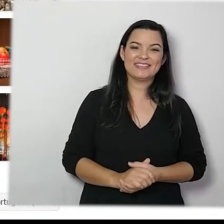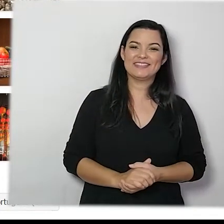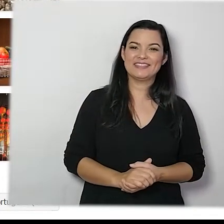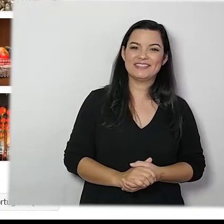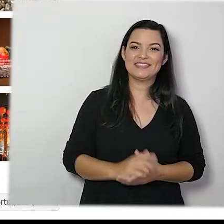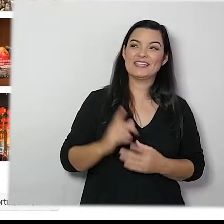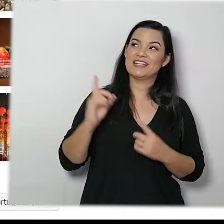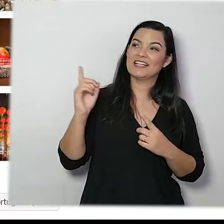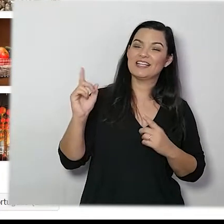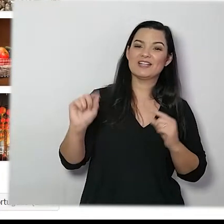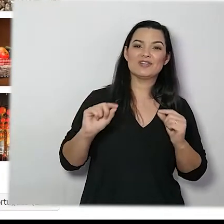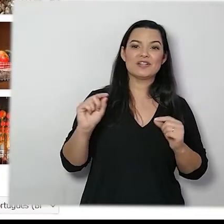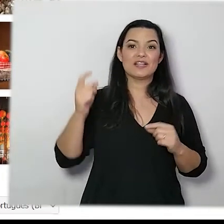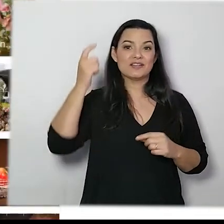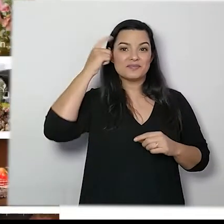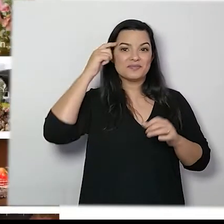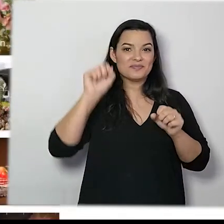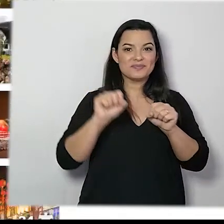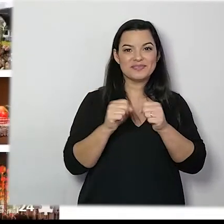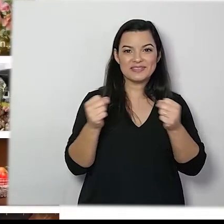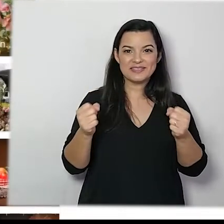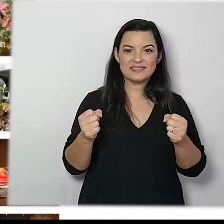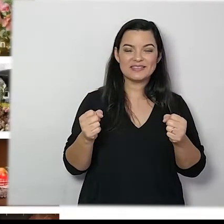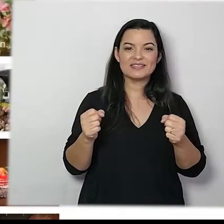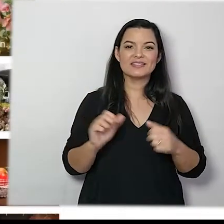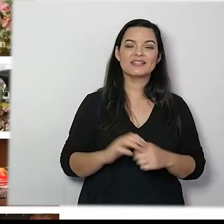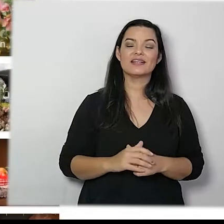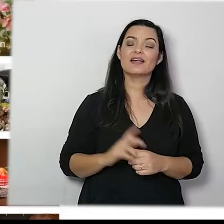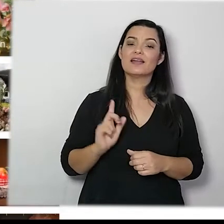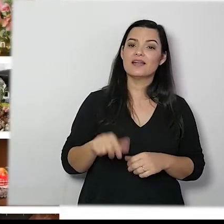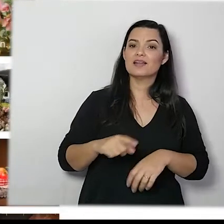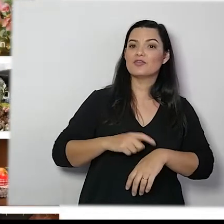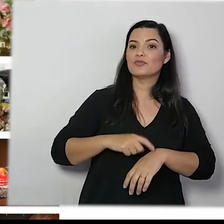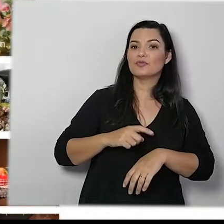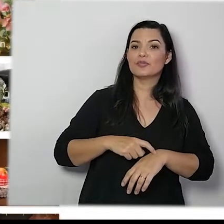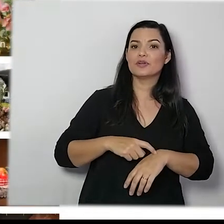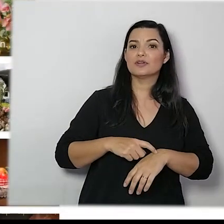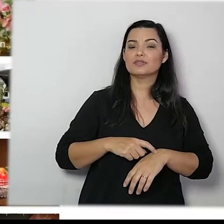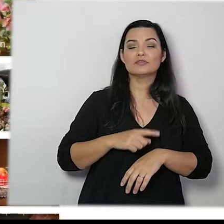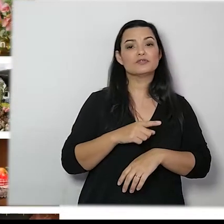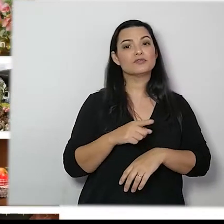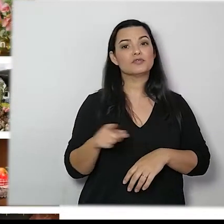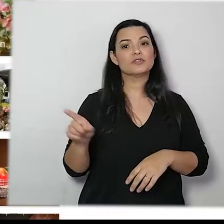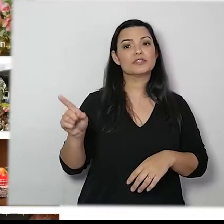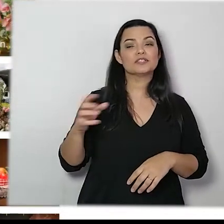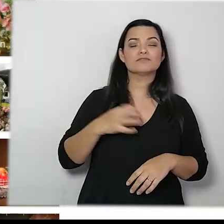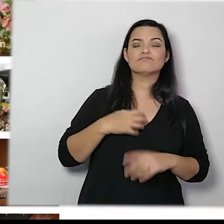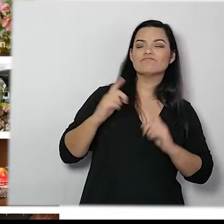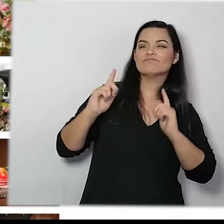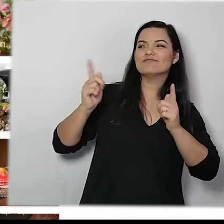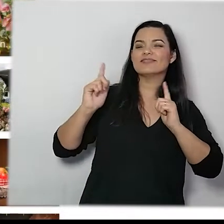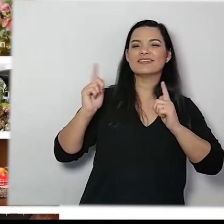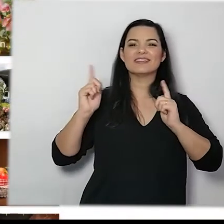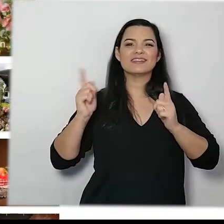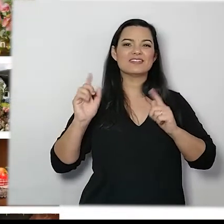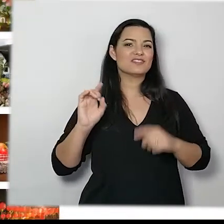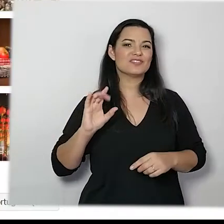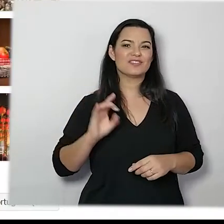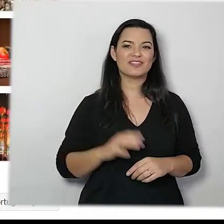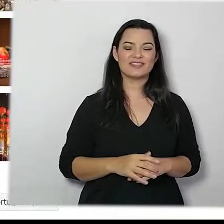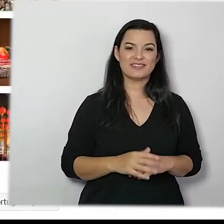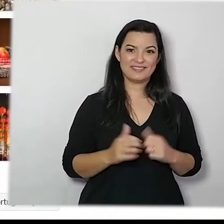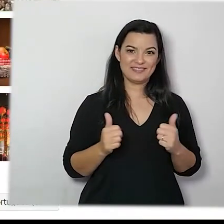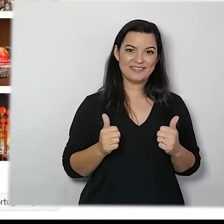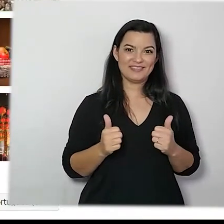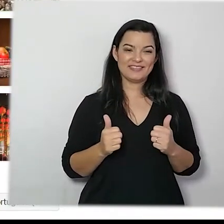Então, aqui é um quebra-cabeça. É um momento só para vocês se divertirem, tá bom?